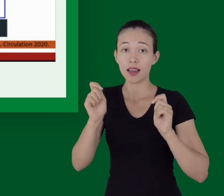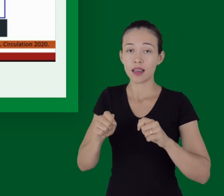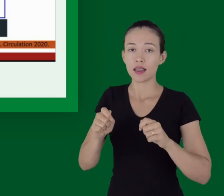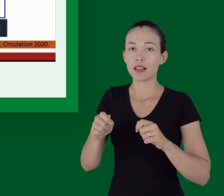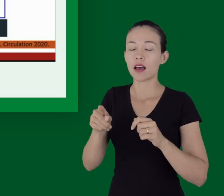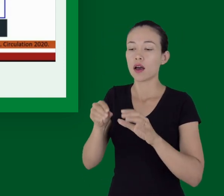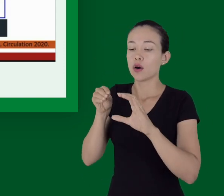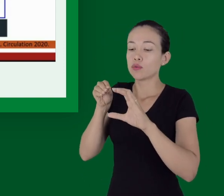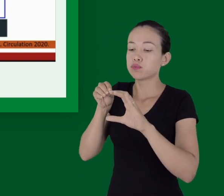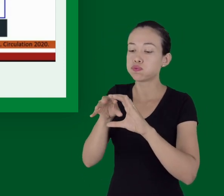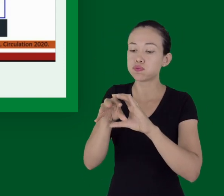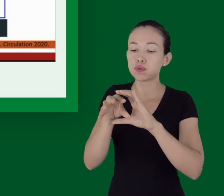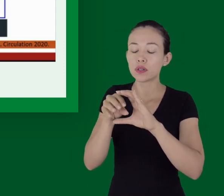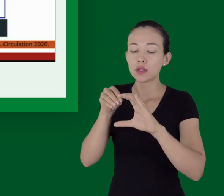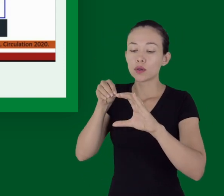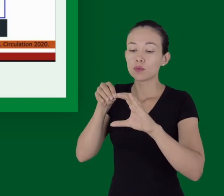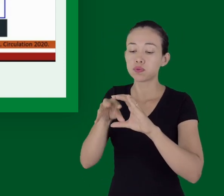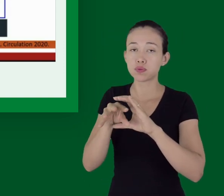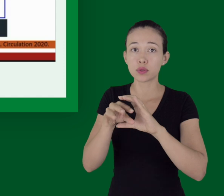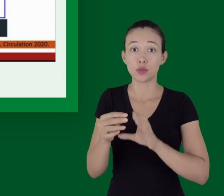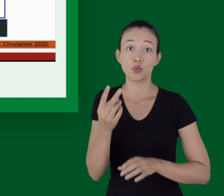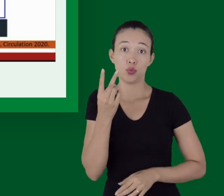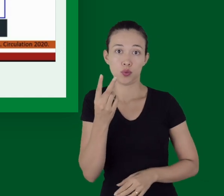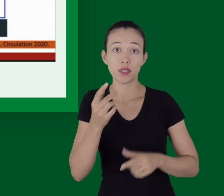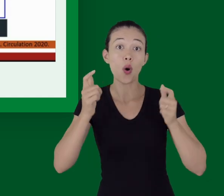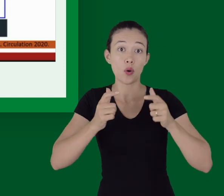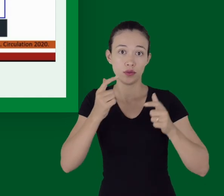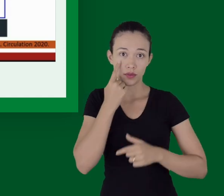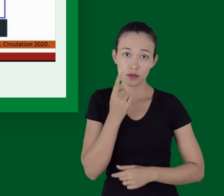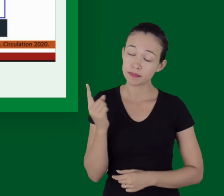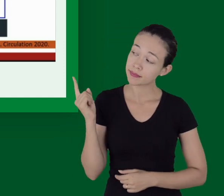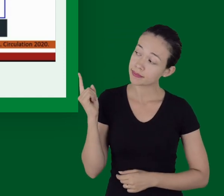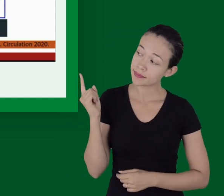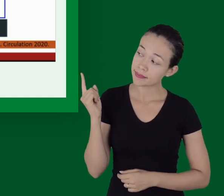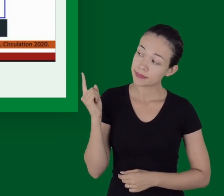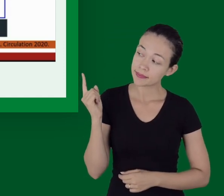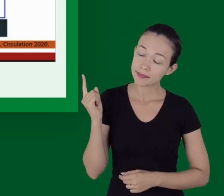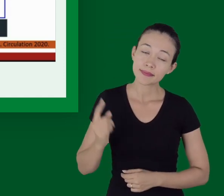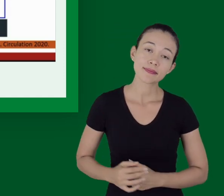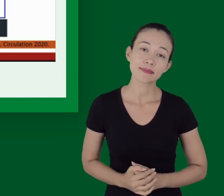no terço inferior do externo, ao nível da linha intermumilar.